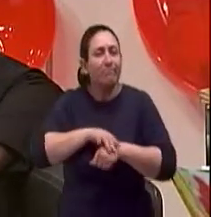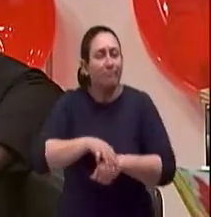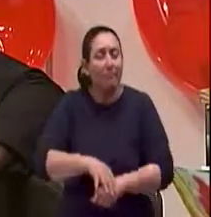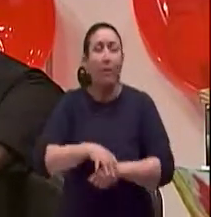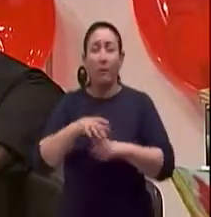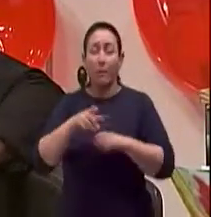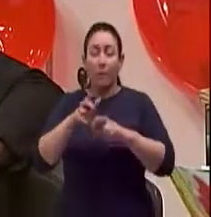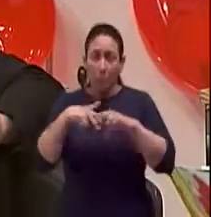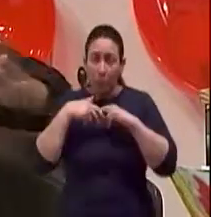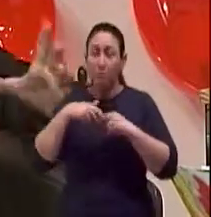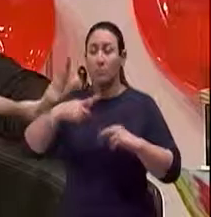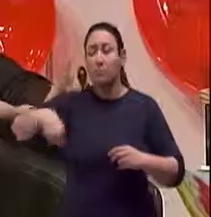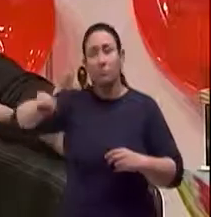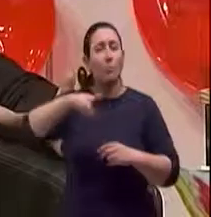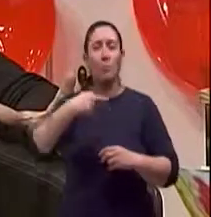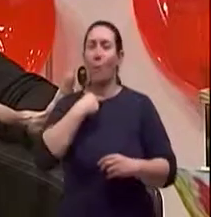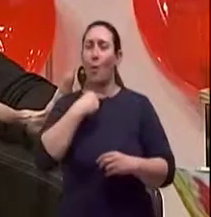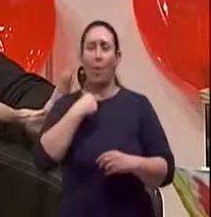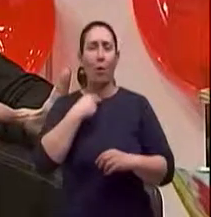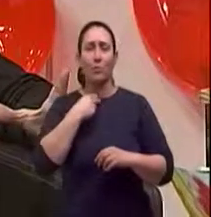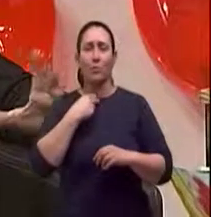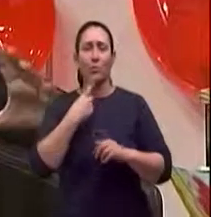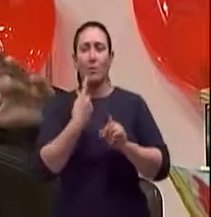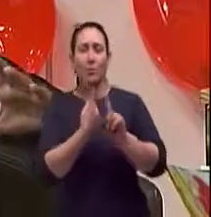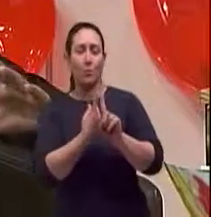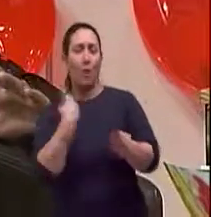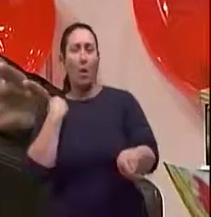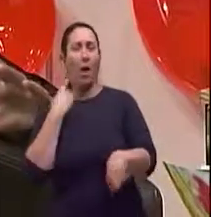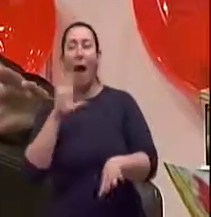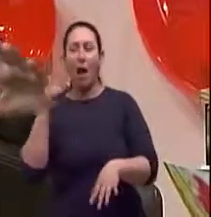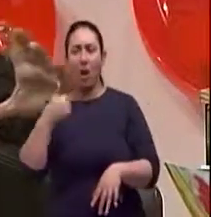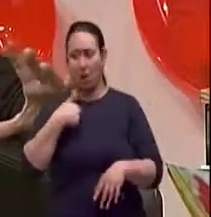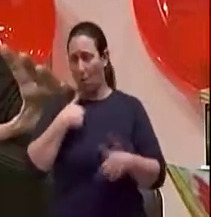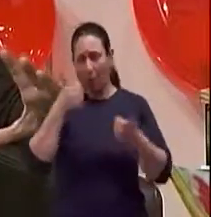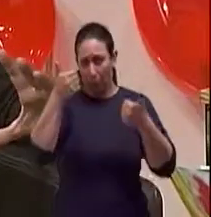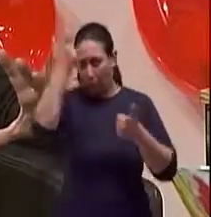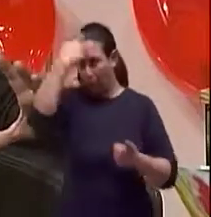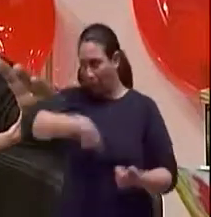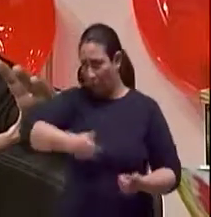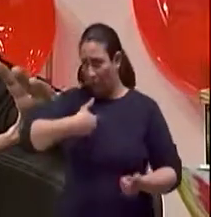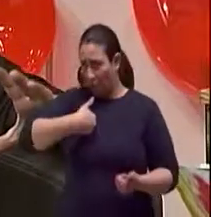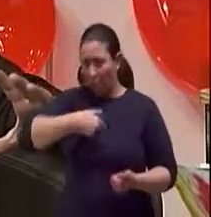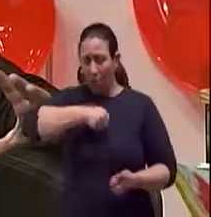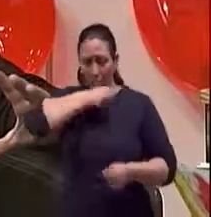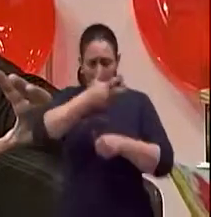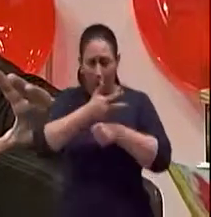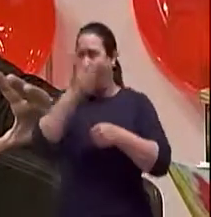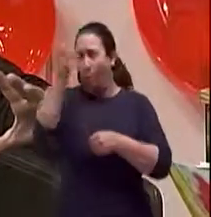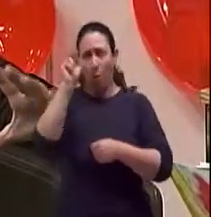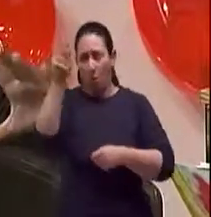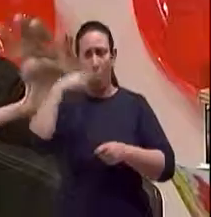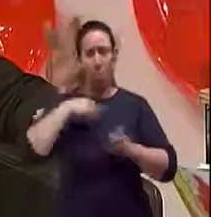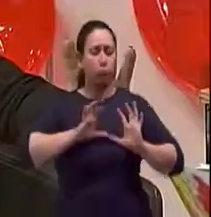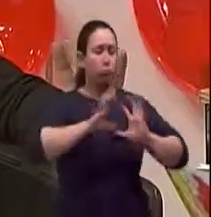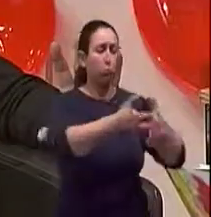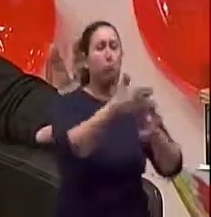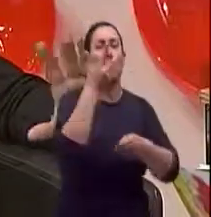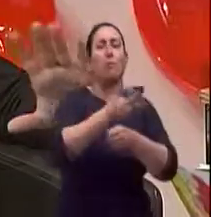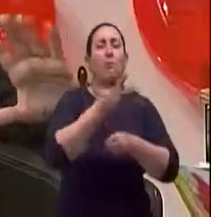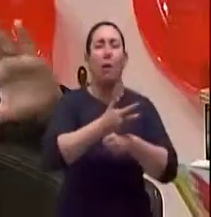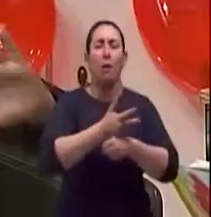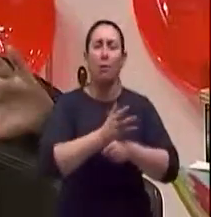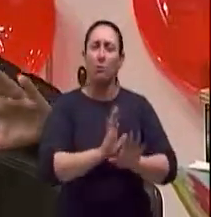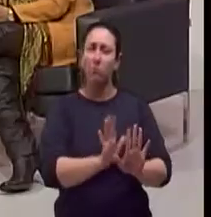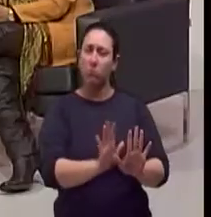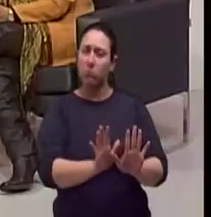é importante, assim, não se isolar também só com os iguais. Ah, então agora eu vou viver numa clínica de repouso e vou esquecer minha família, não vou mais em